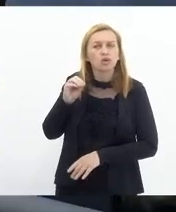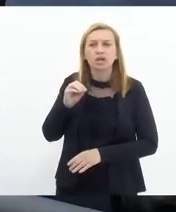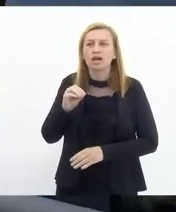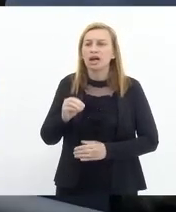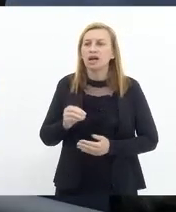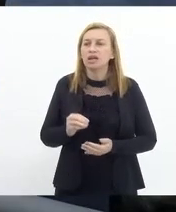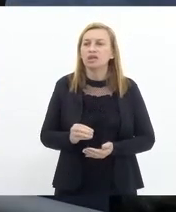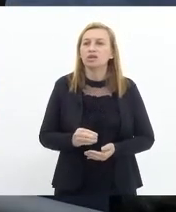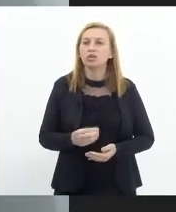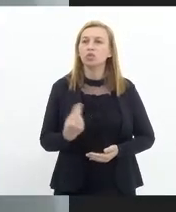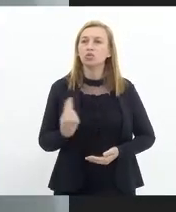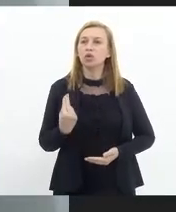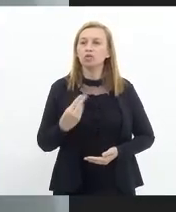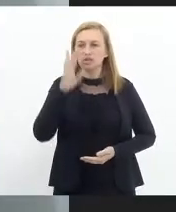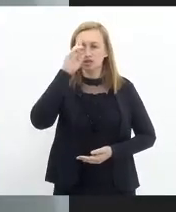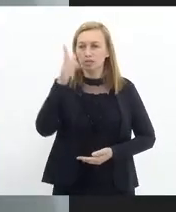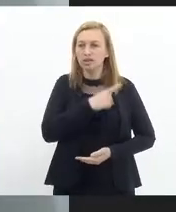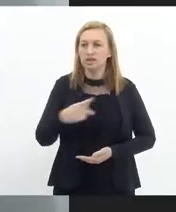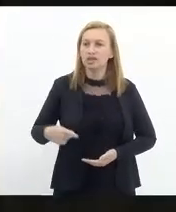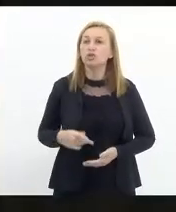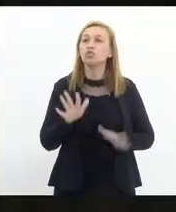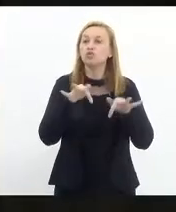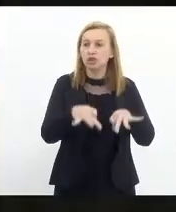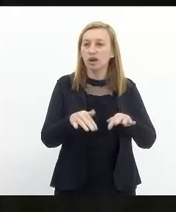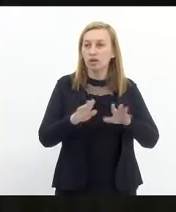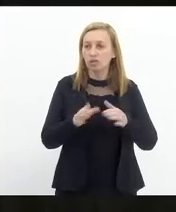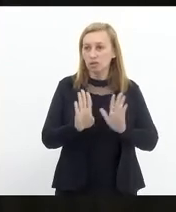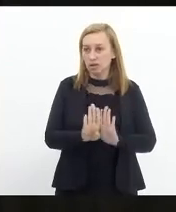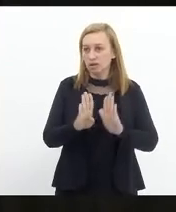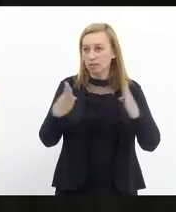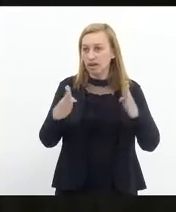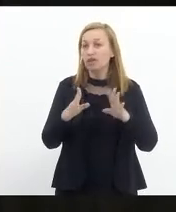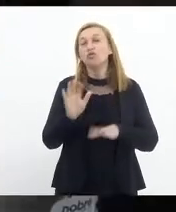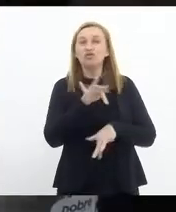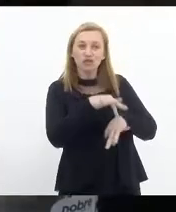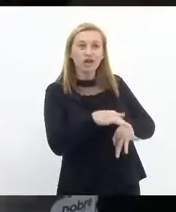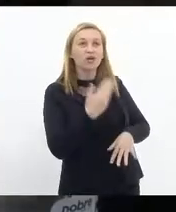Qual a autoria aí, presidente? Está no final, eu abro. É isso que eu ia pedir.